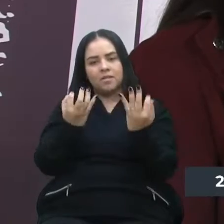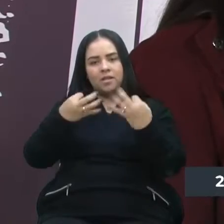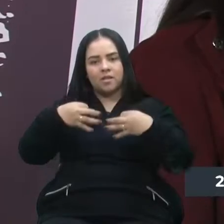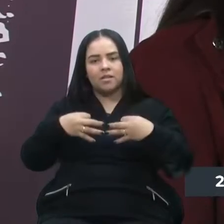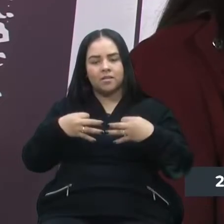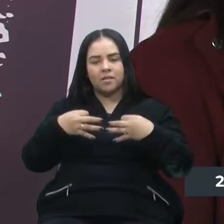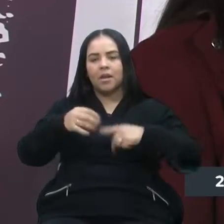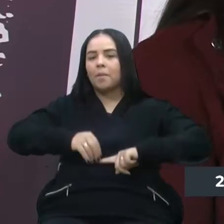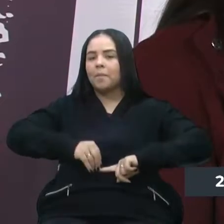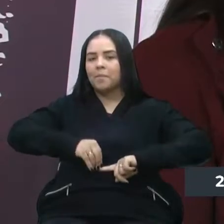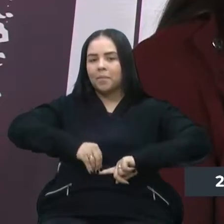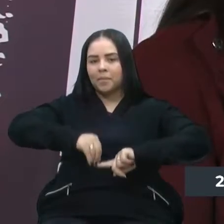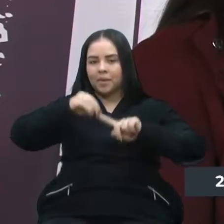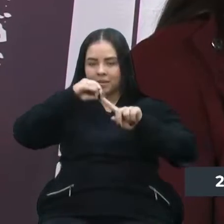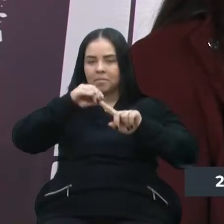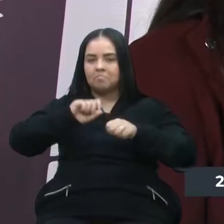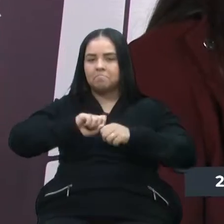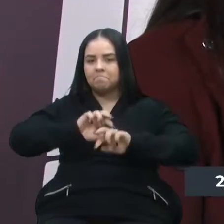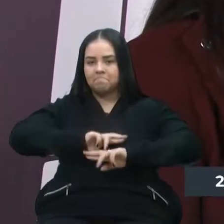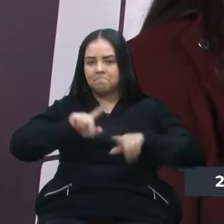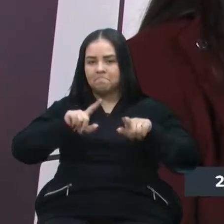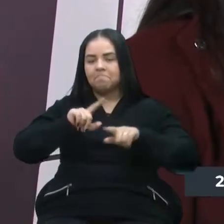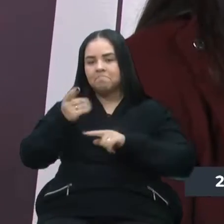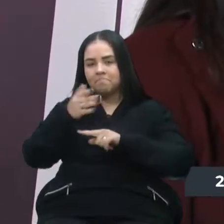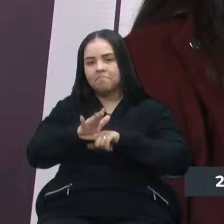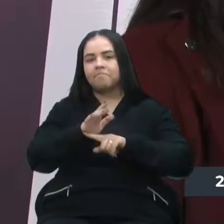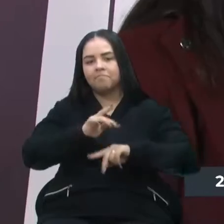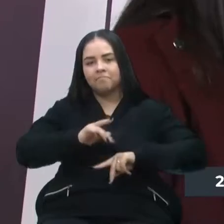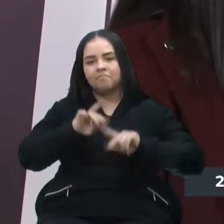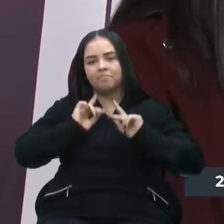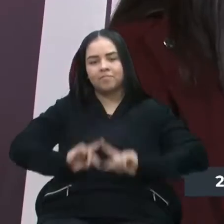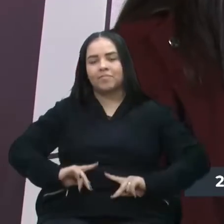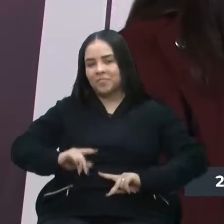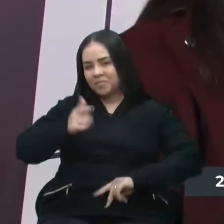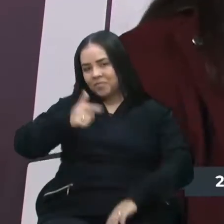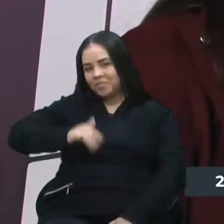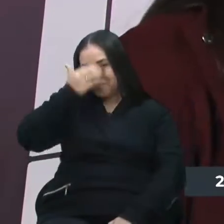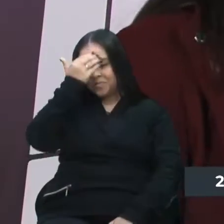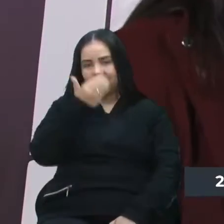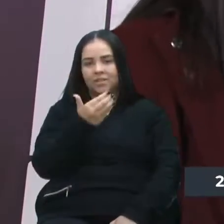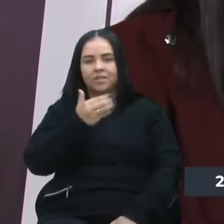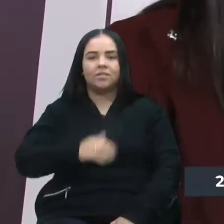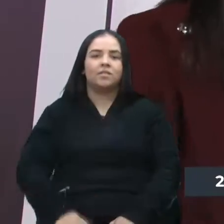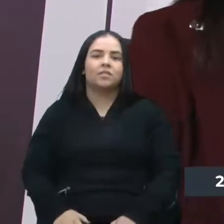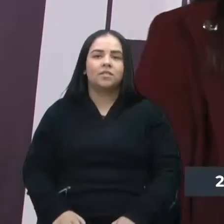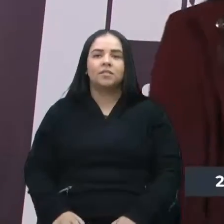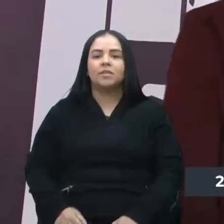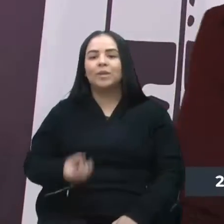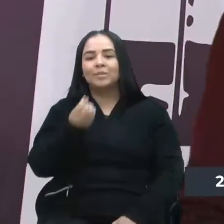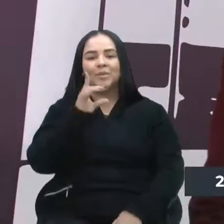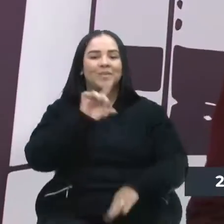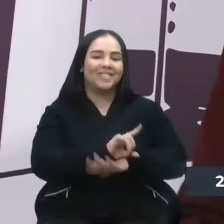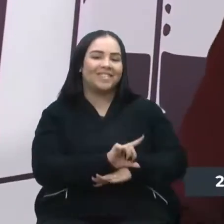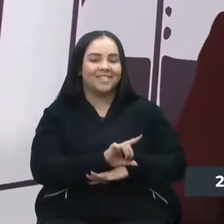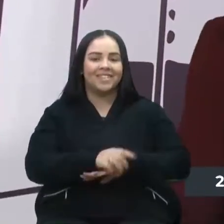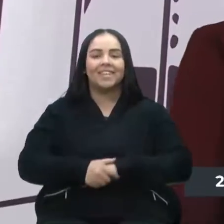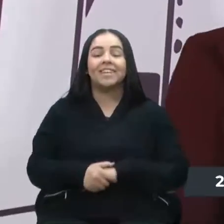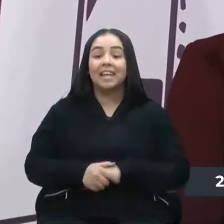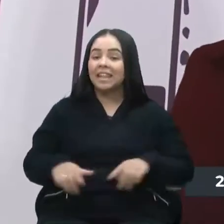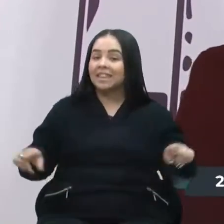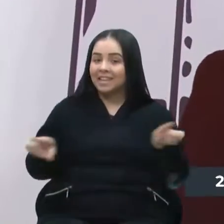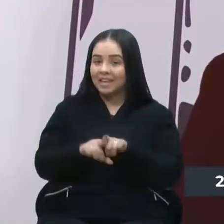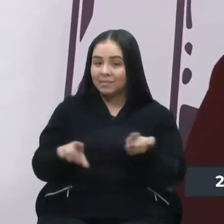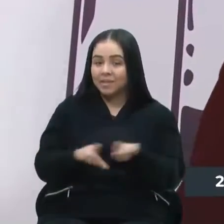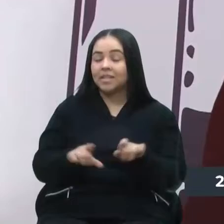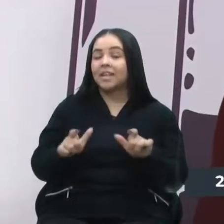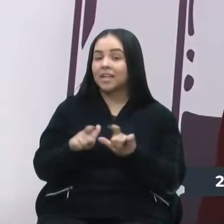e, principalmente, fazendo a diferença na vida das pessoas. Mais uma vez, meu muito obrigado. Bom dia. E também quem esteve hoje